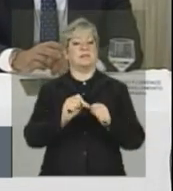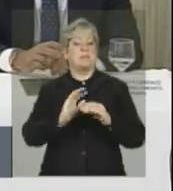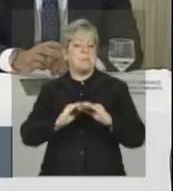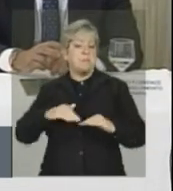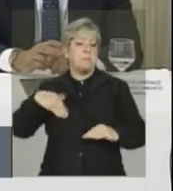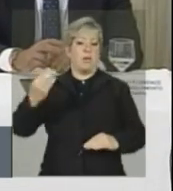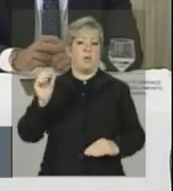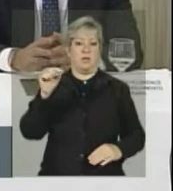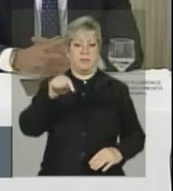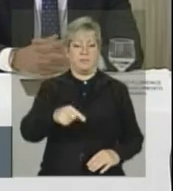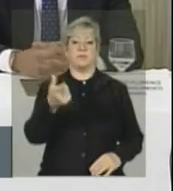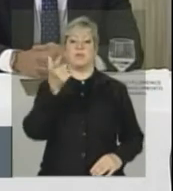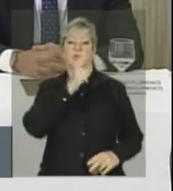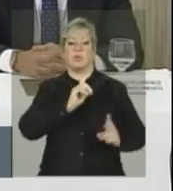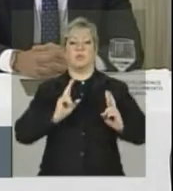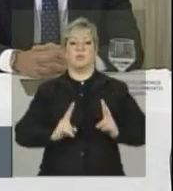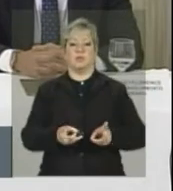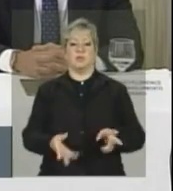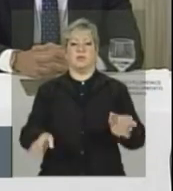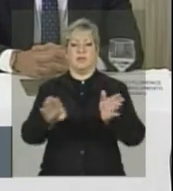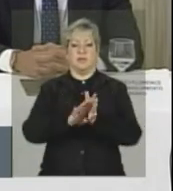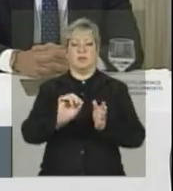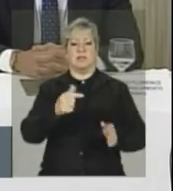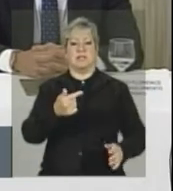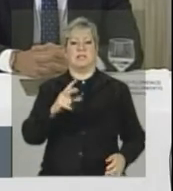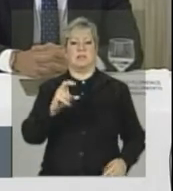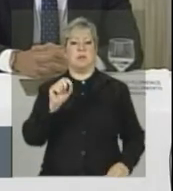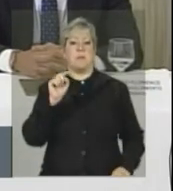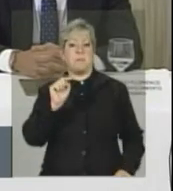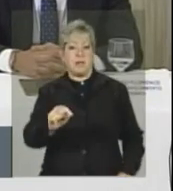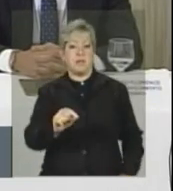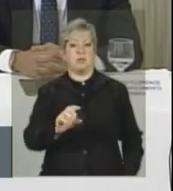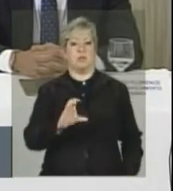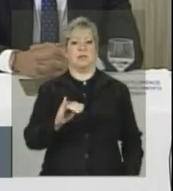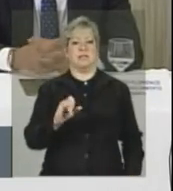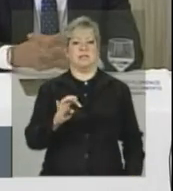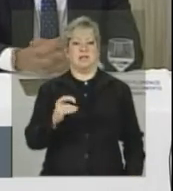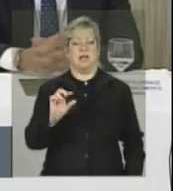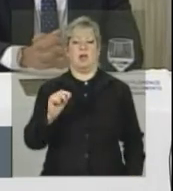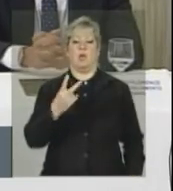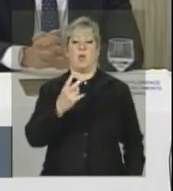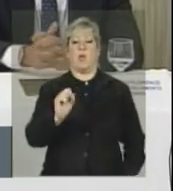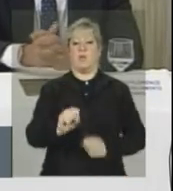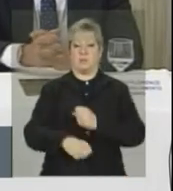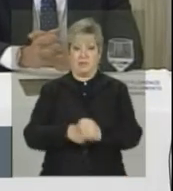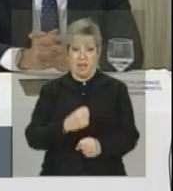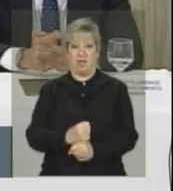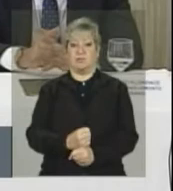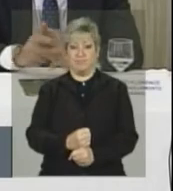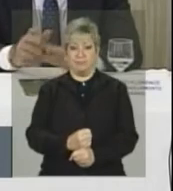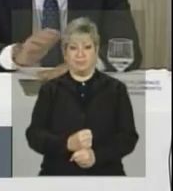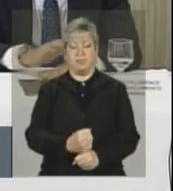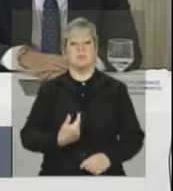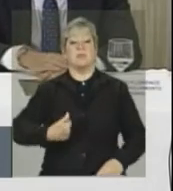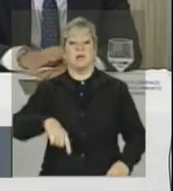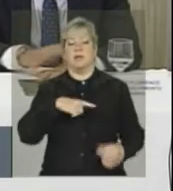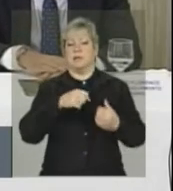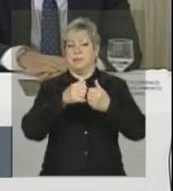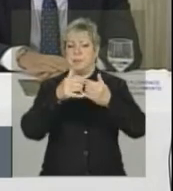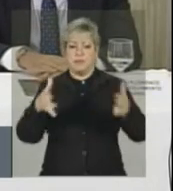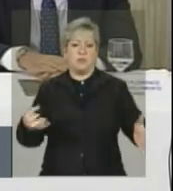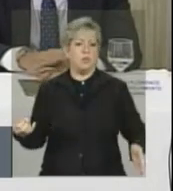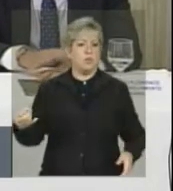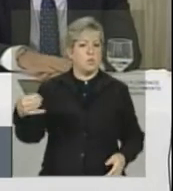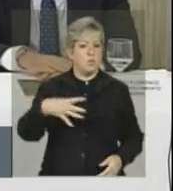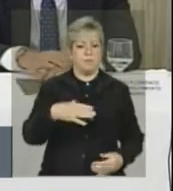para dar conta de chegar nas 750 mil cisternas em dois anos. Então, nós estamos abrindo várias